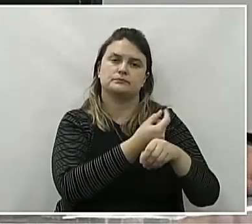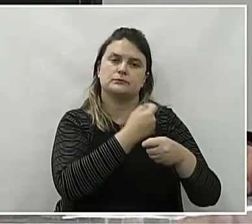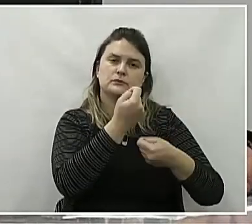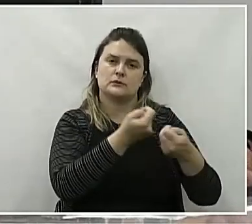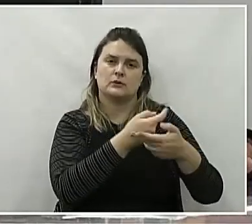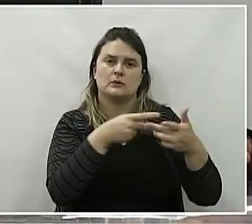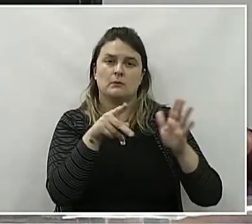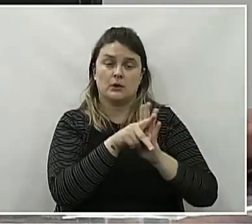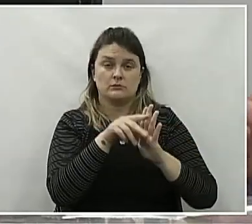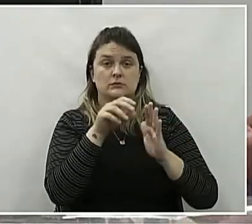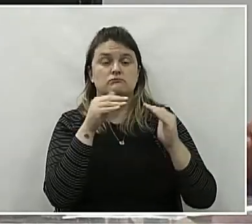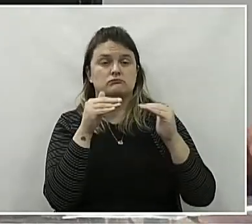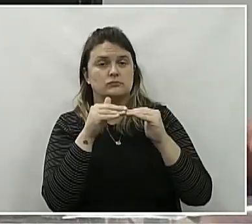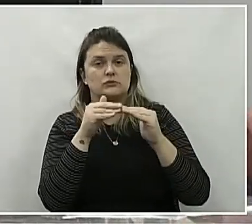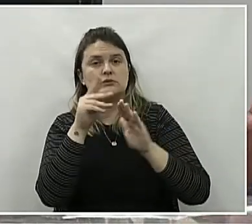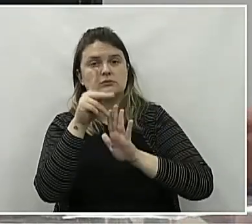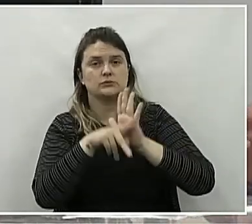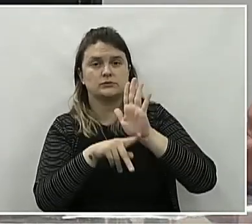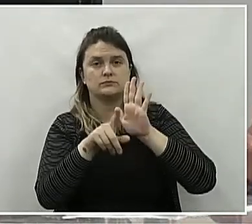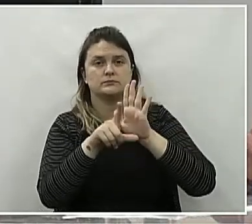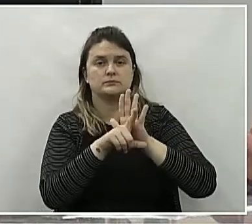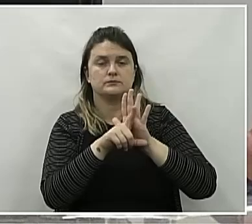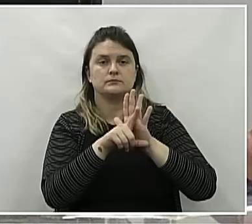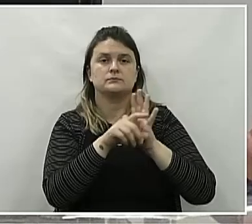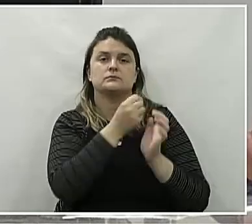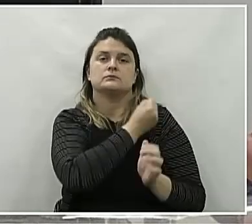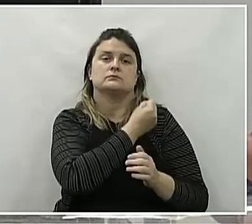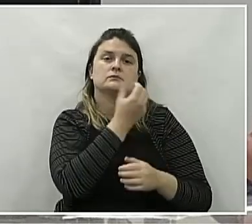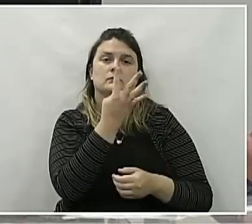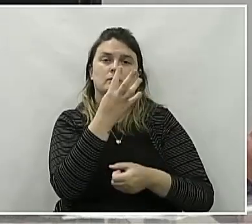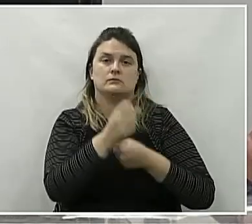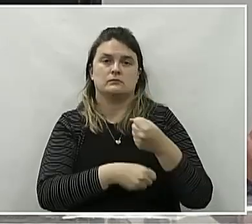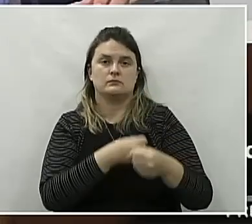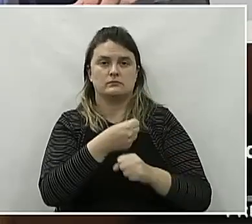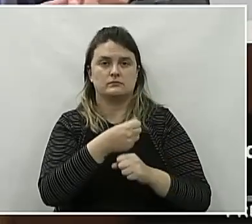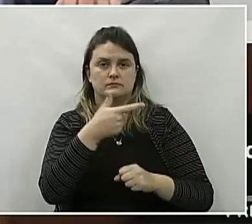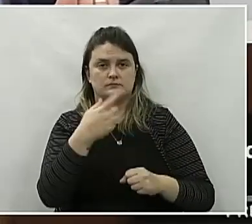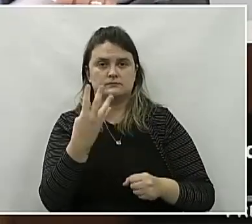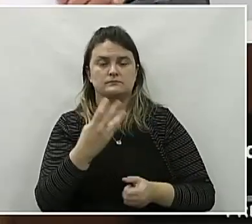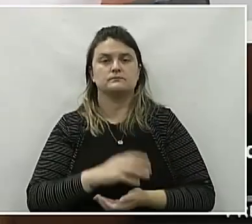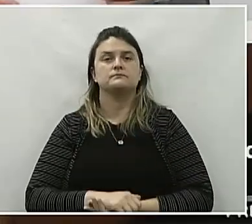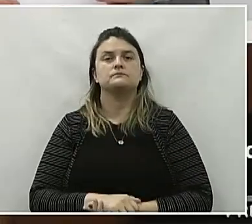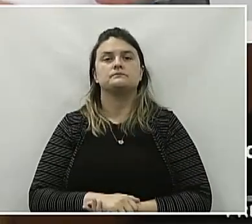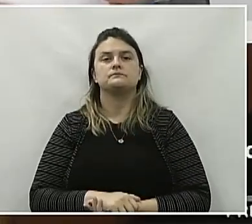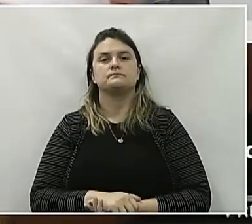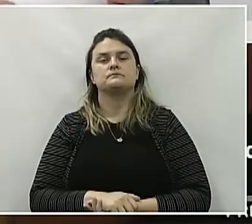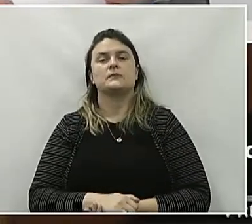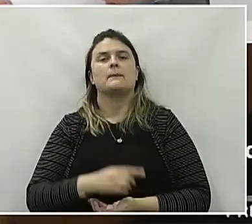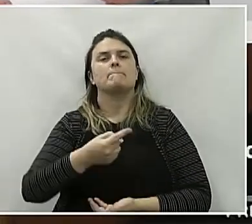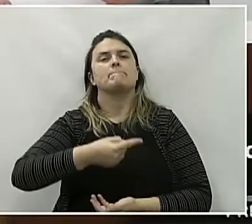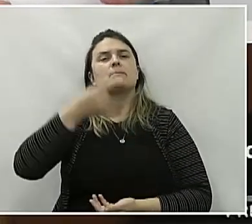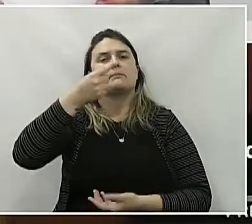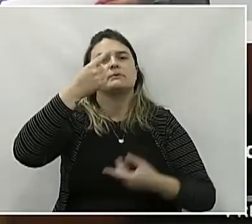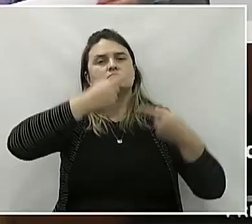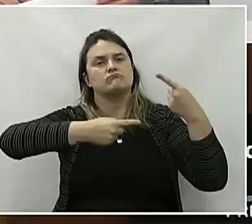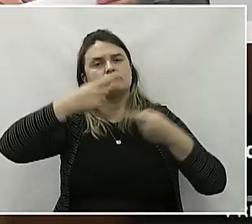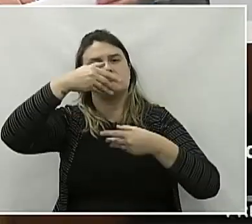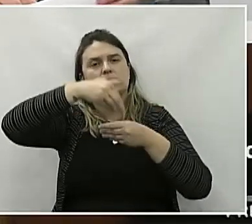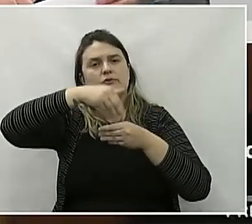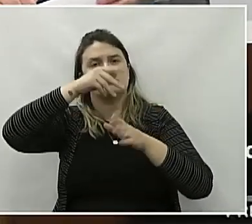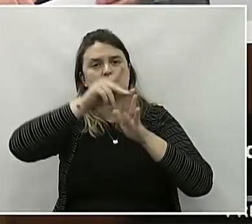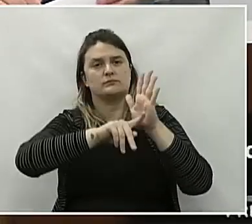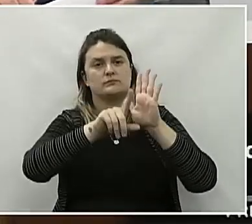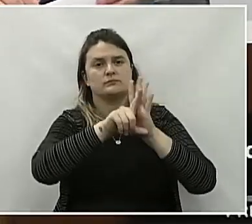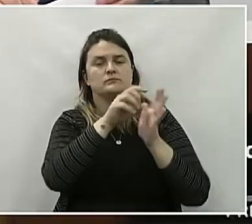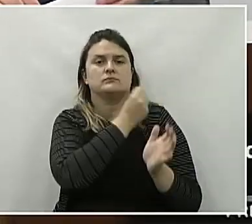Orçamento e Patrimônio, favorável ao projeto de lei número 4.2024. Em primeira discussão, em votação, do projeto de lei